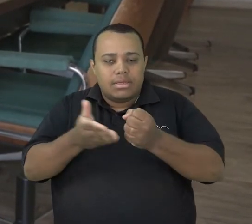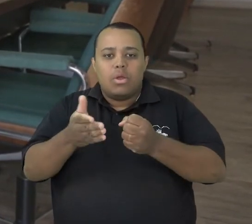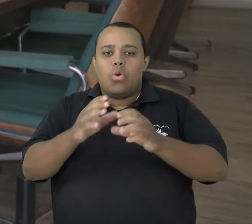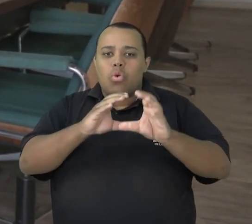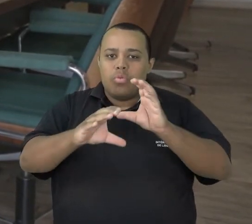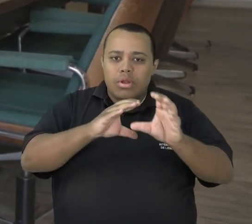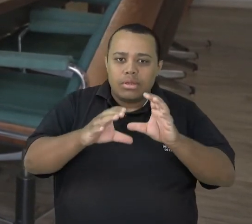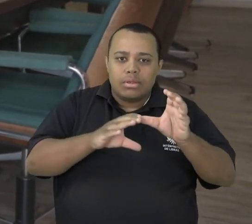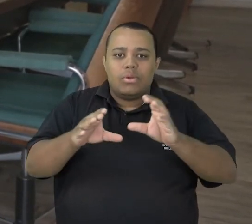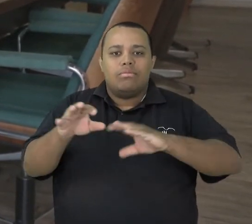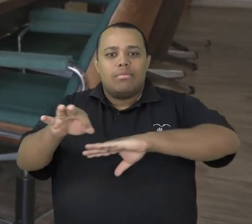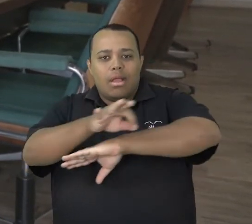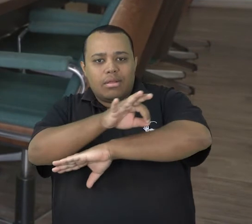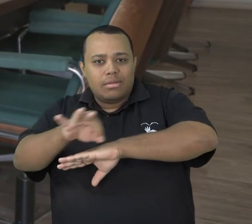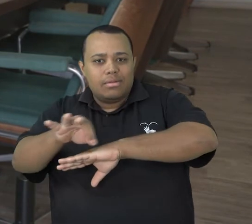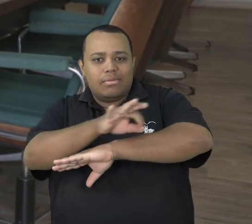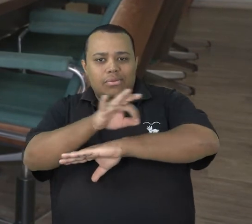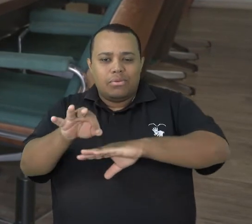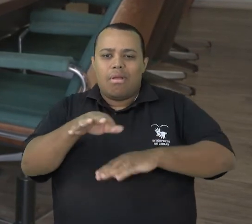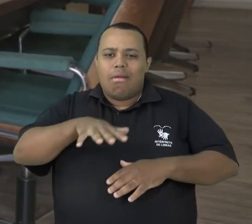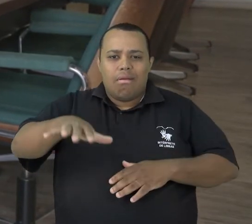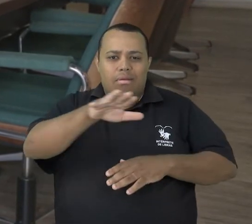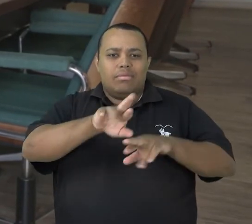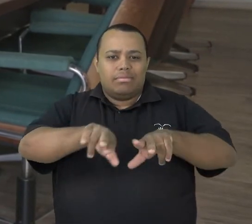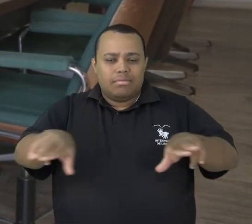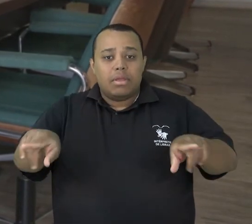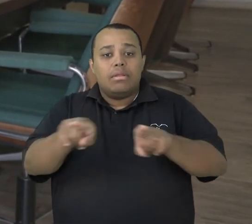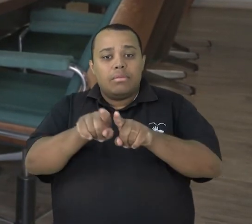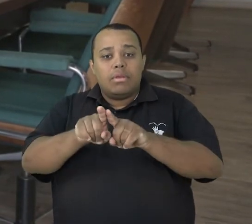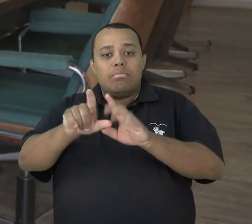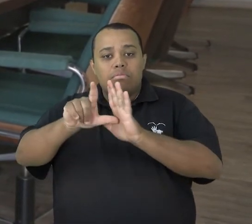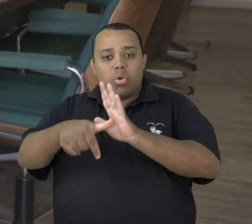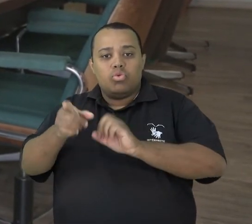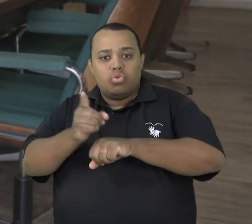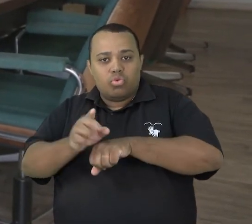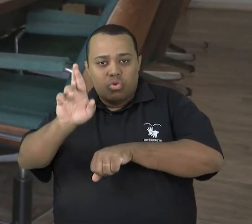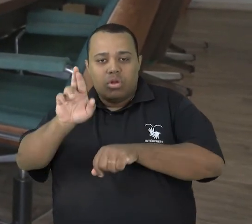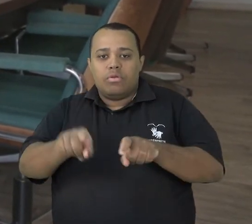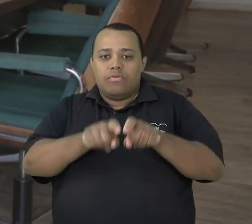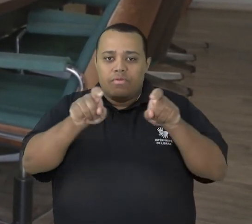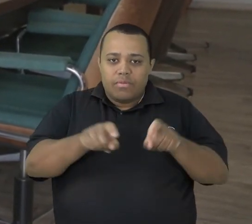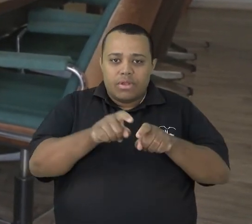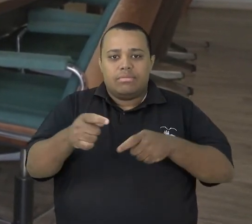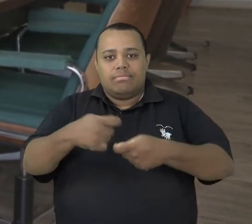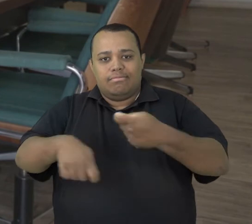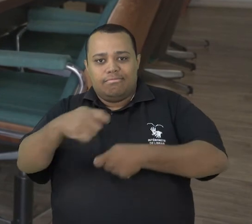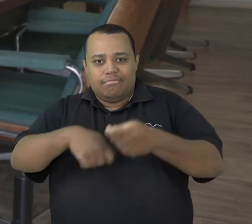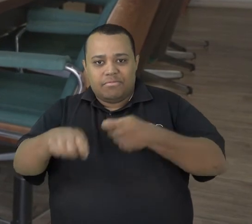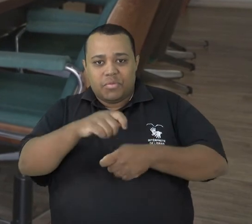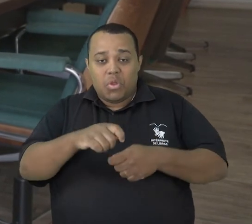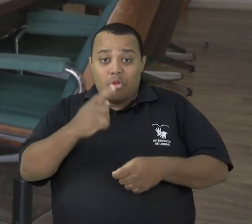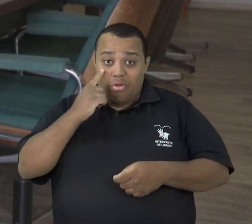Territorialidades e Arquitetura e Urbanismo. Também tem vaga para pós-doutorado em Informática e Administração.